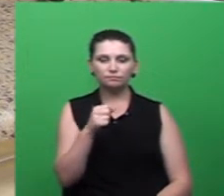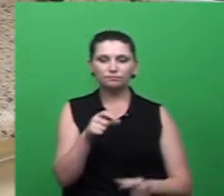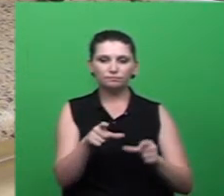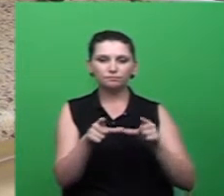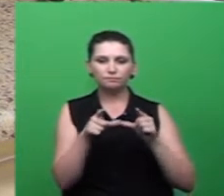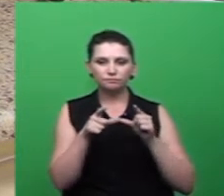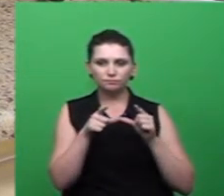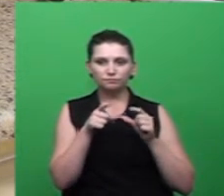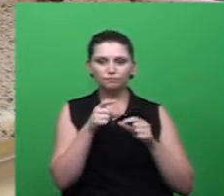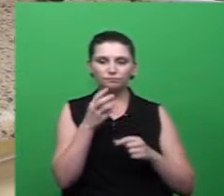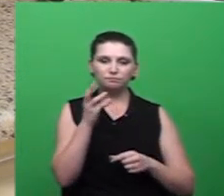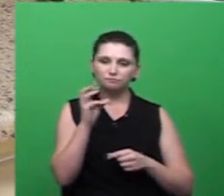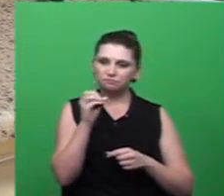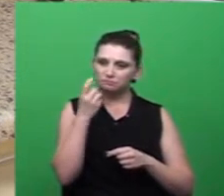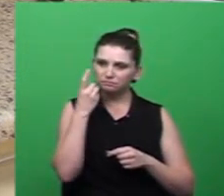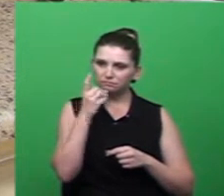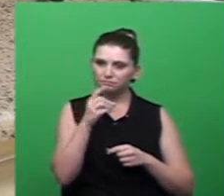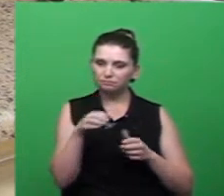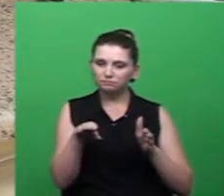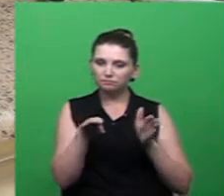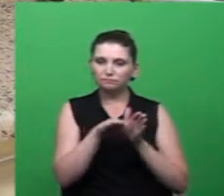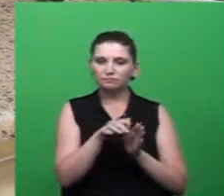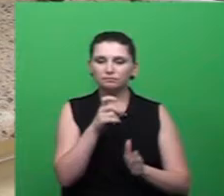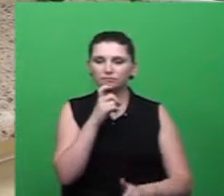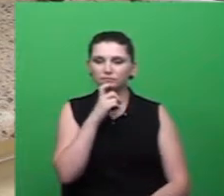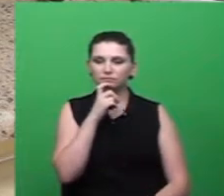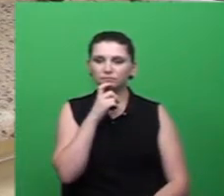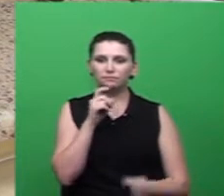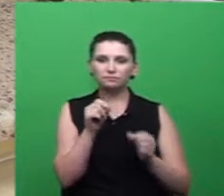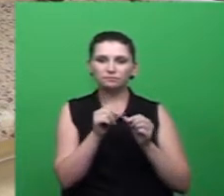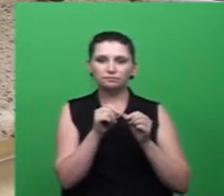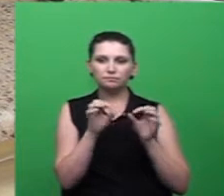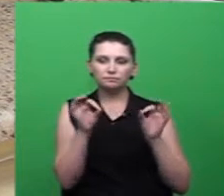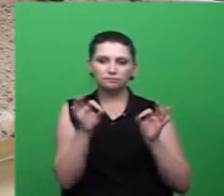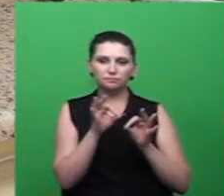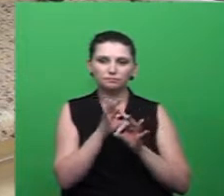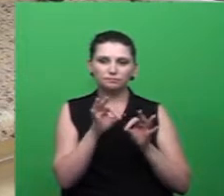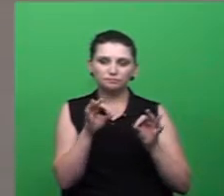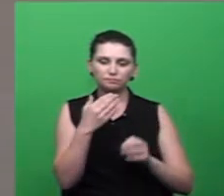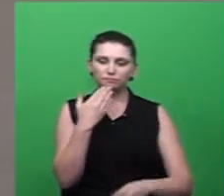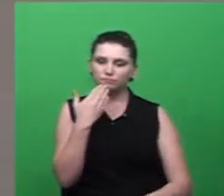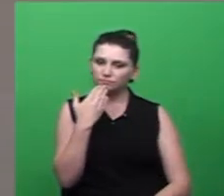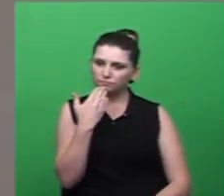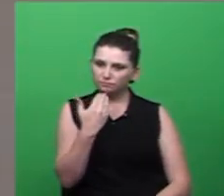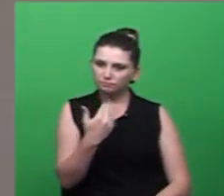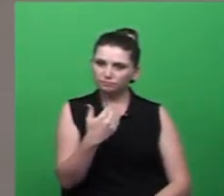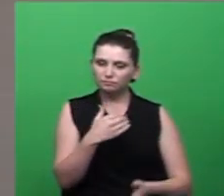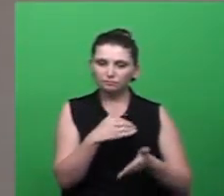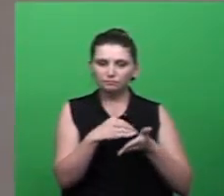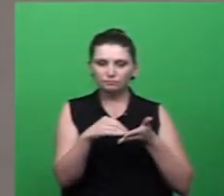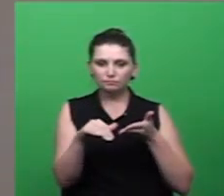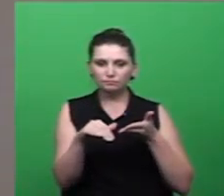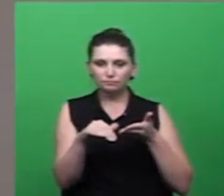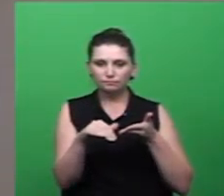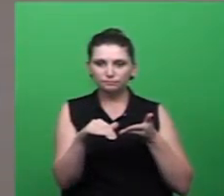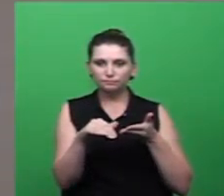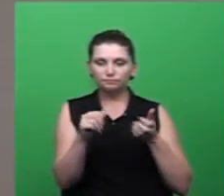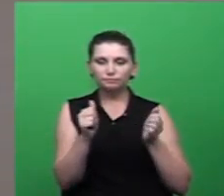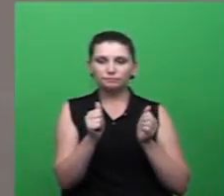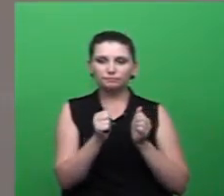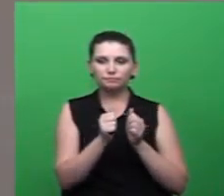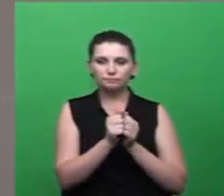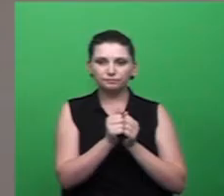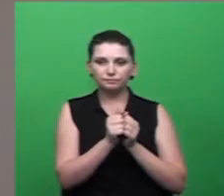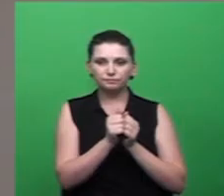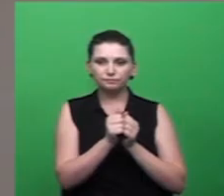aí vai demorar e vai chegar o inverno e não vai ser feito mutirão mas então eu faço solicitação ao secretário aqui que juntamente com